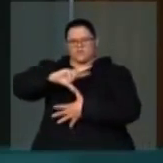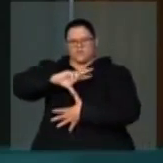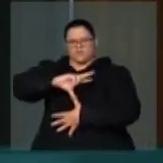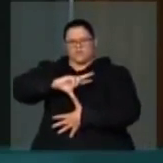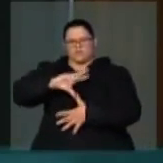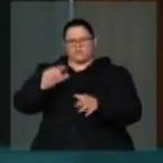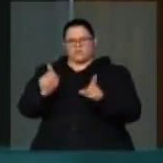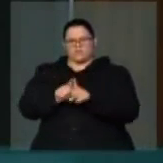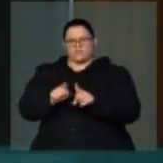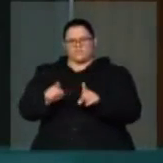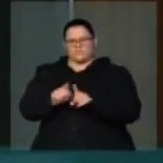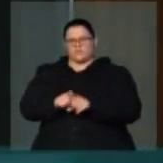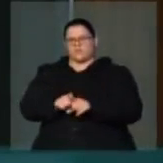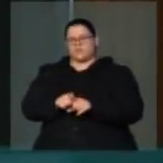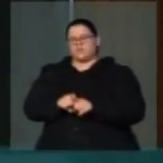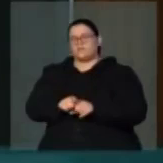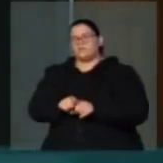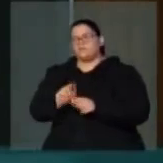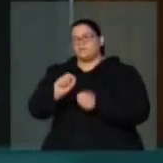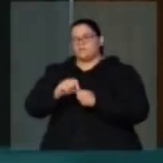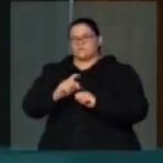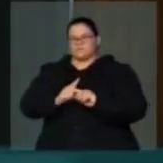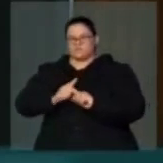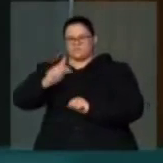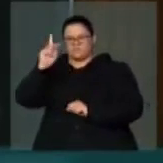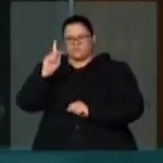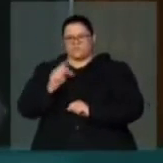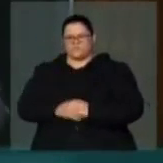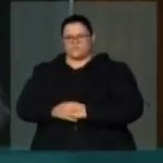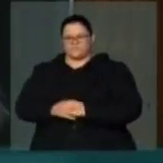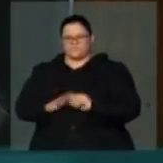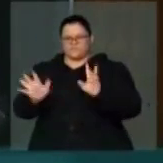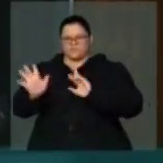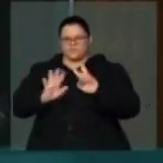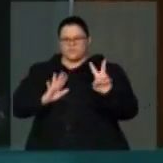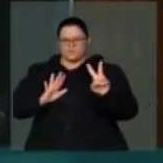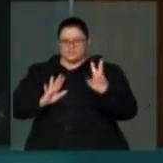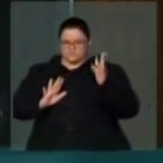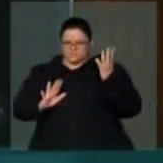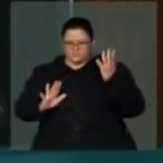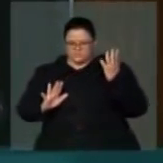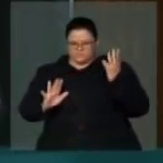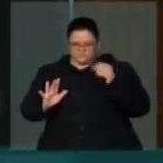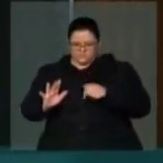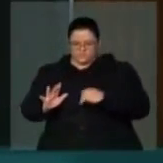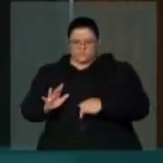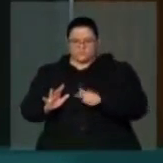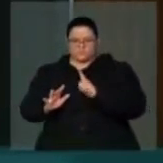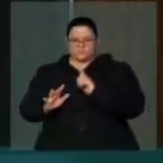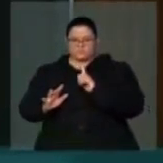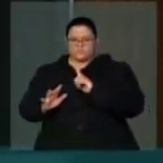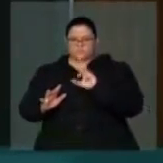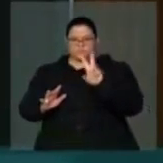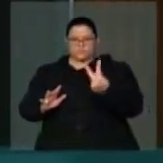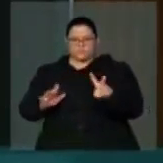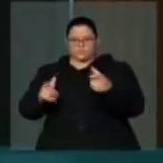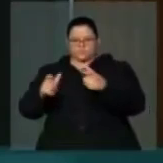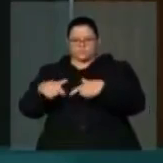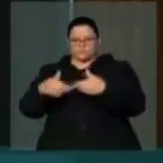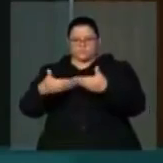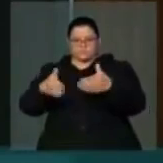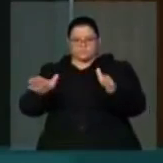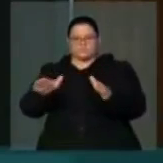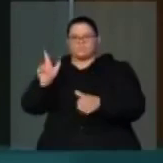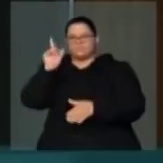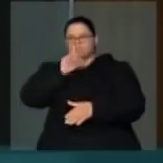-graduação. Hoje, aliás, essa semana tivemos o prazer de ver ali inaugurado dois polos importantes, o